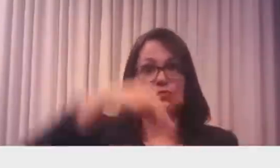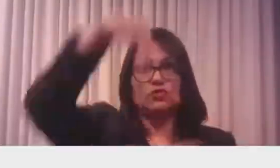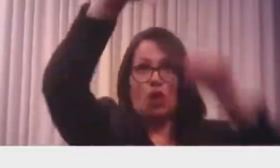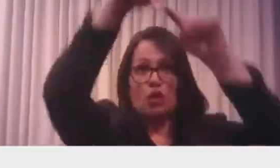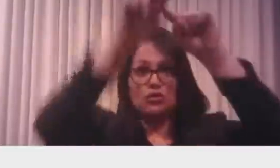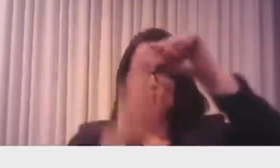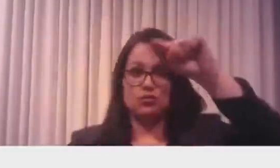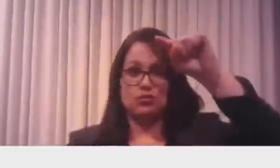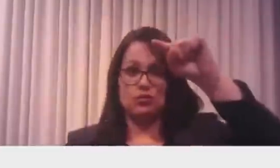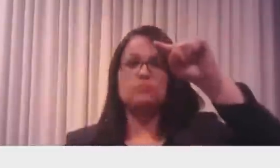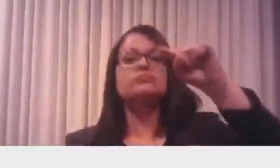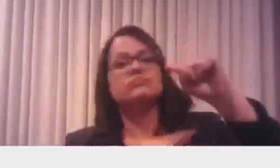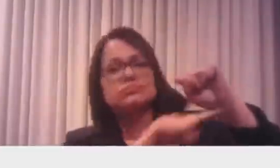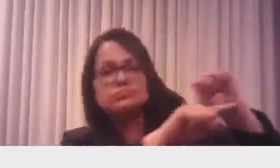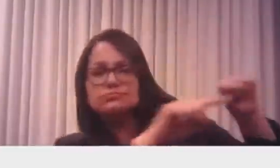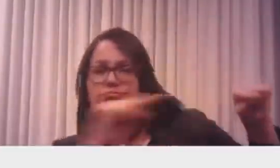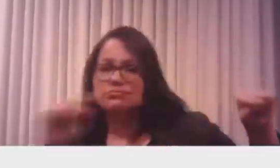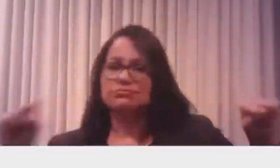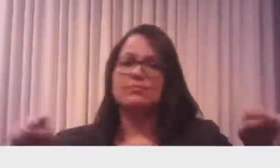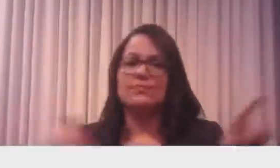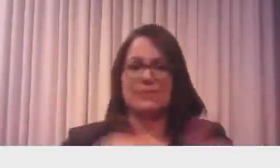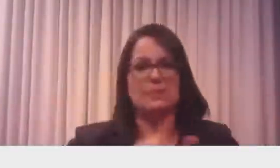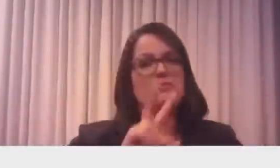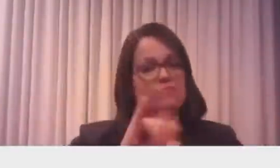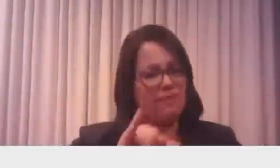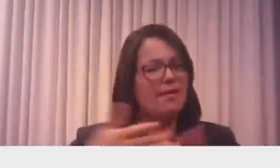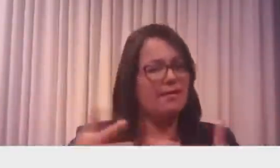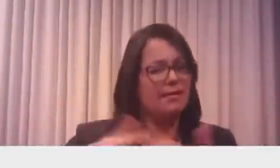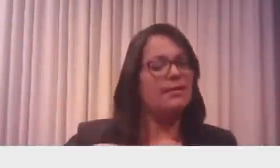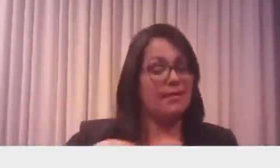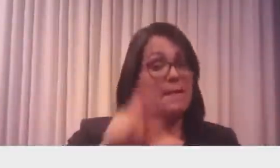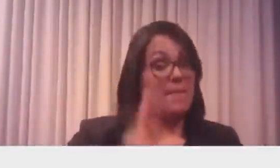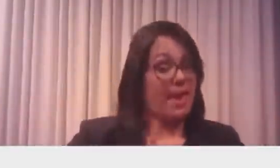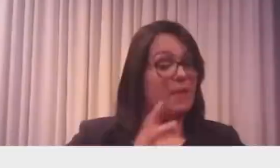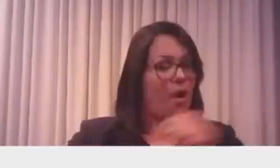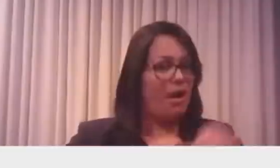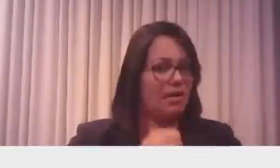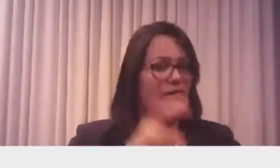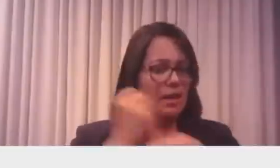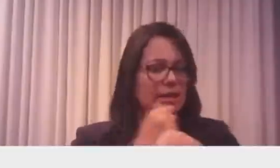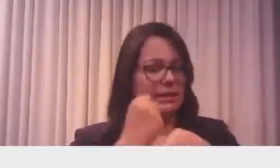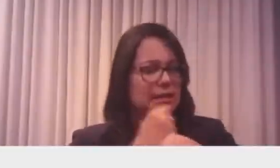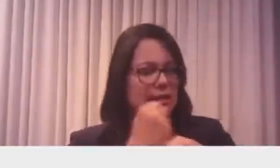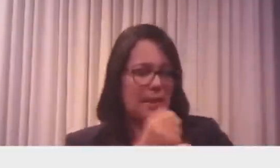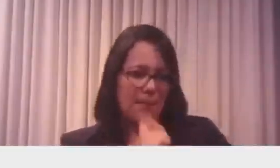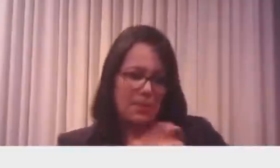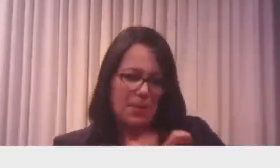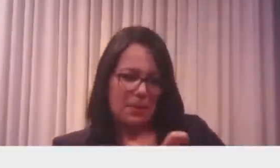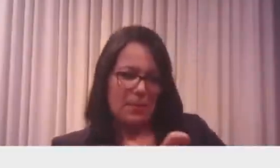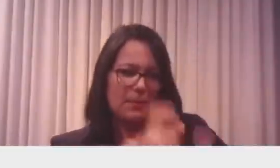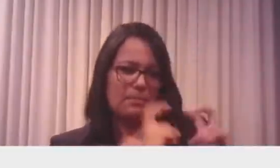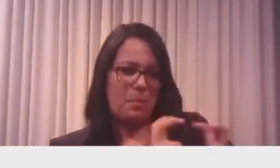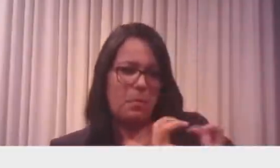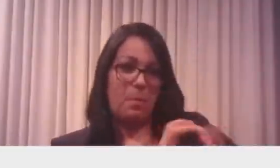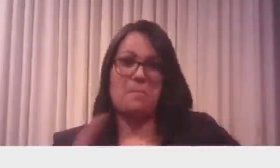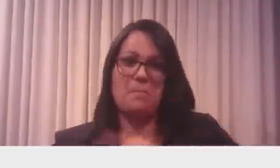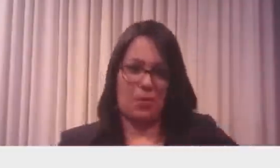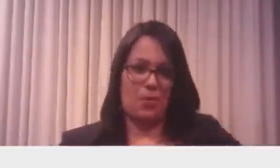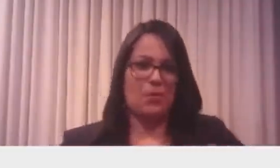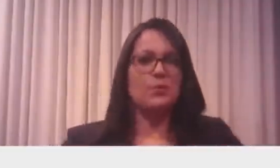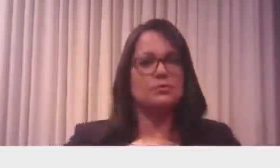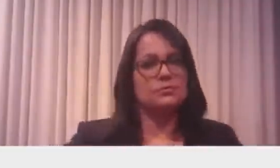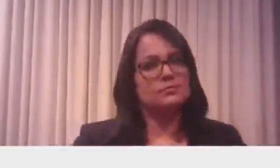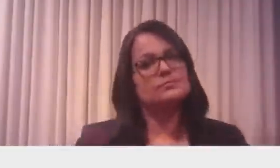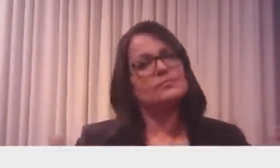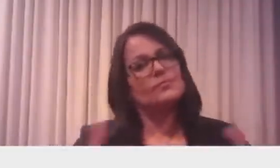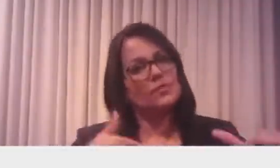pronto, quase certo, fica pronto no ocorrente ano. Um trabalho que foi feito também, obviamente,